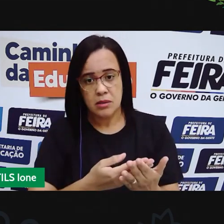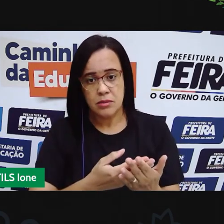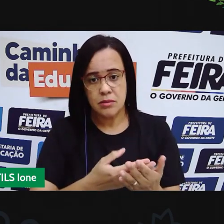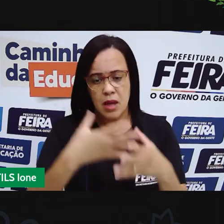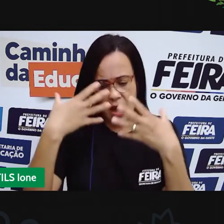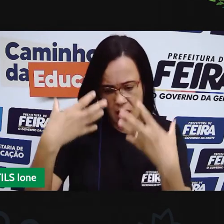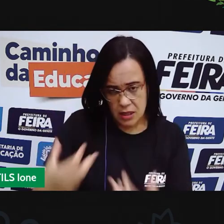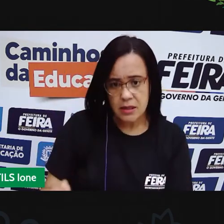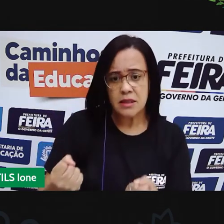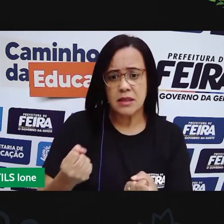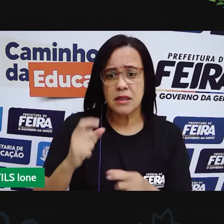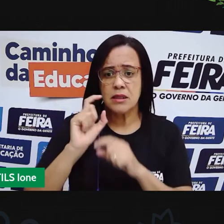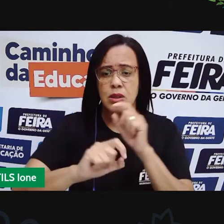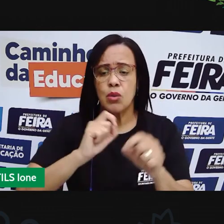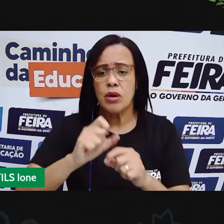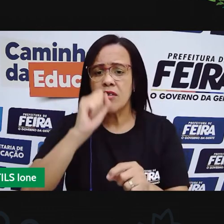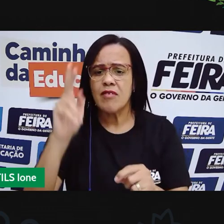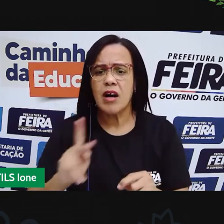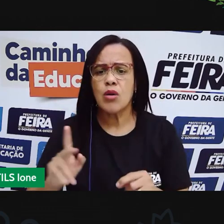tem.